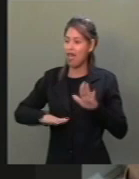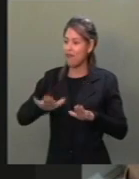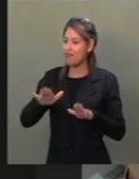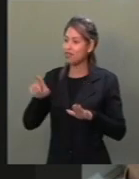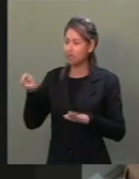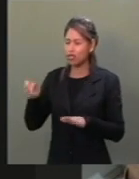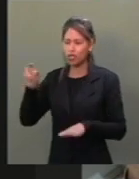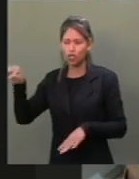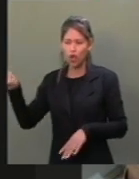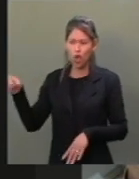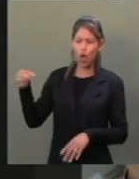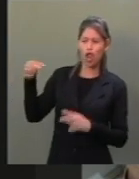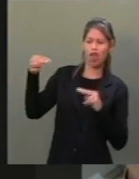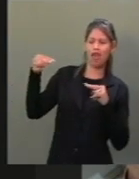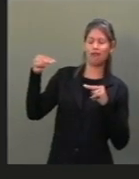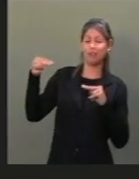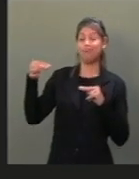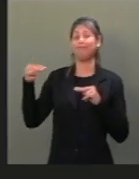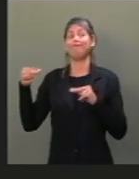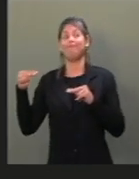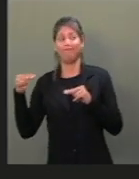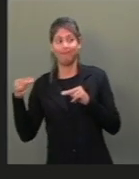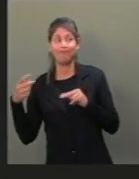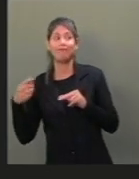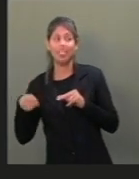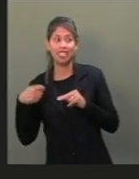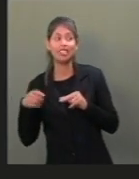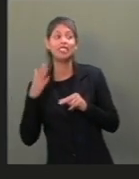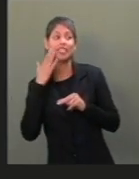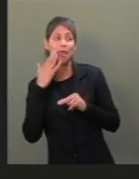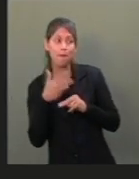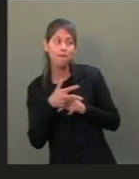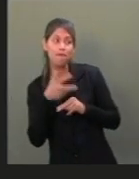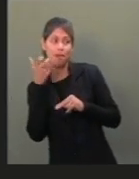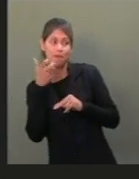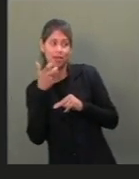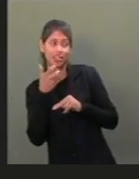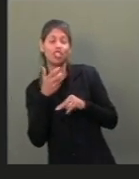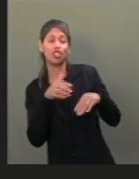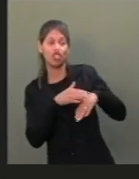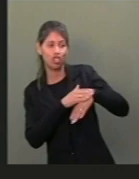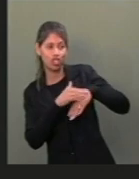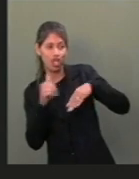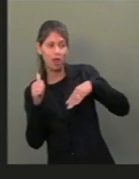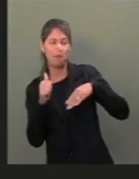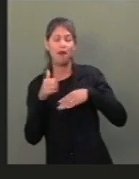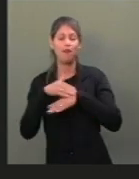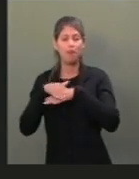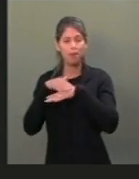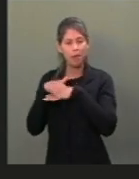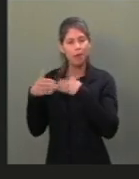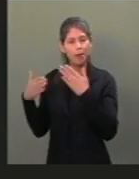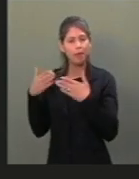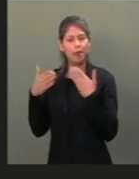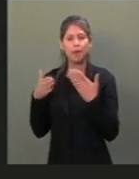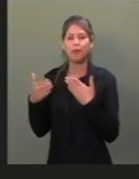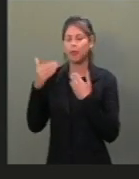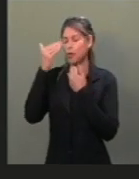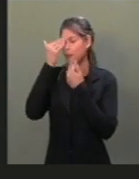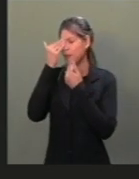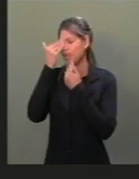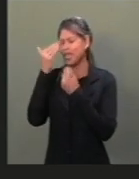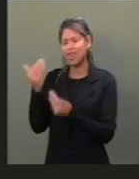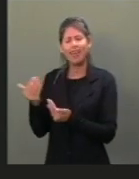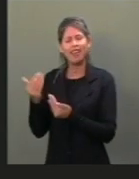você já olhava nos olhos da gente, ó, estou precisando pegar essa daí para conversar. Então, Jean, obrigada por tudo. Eu